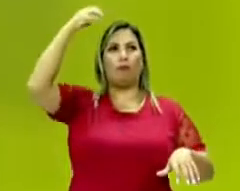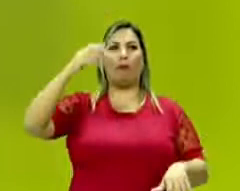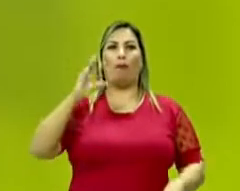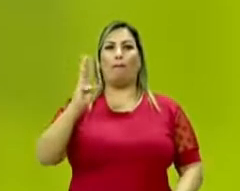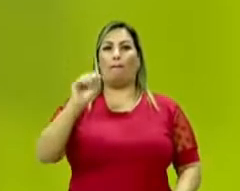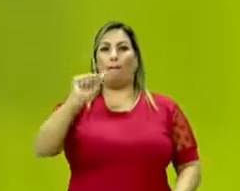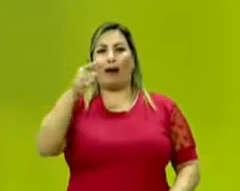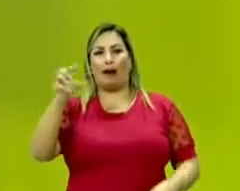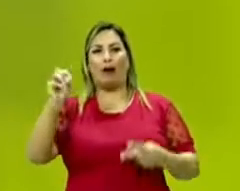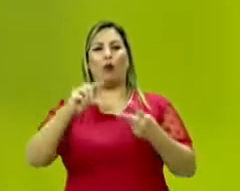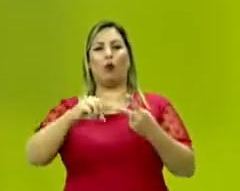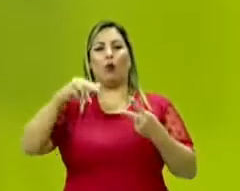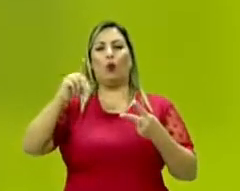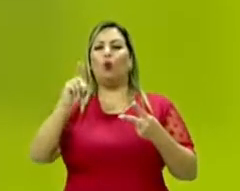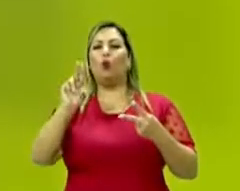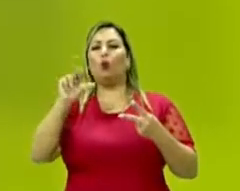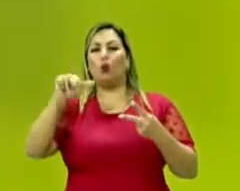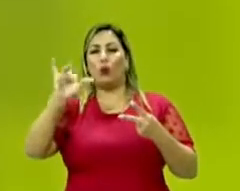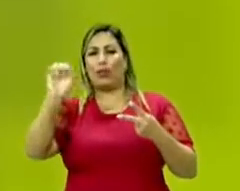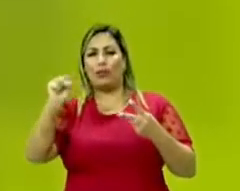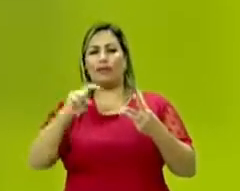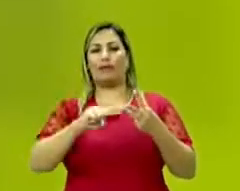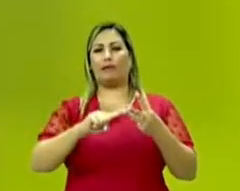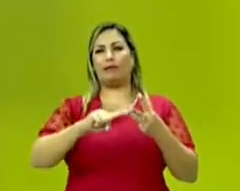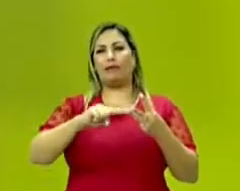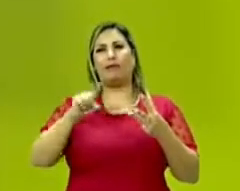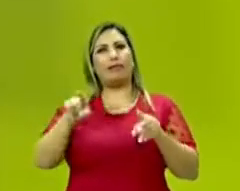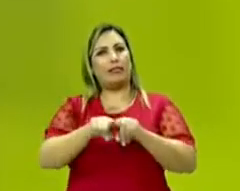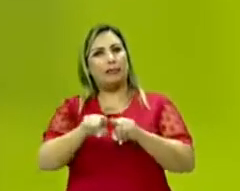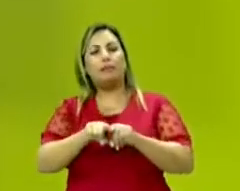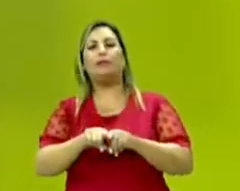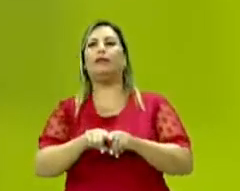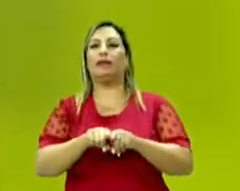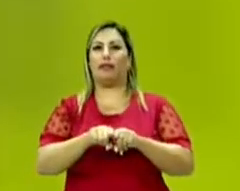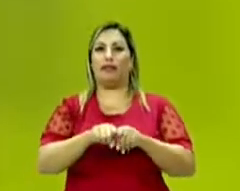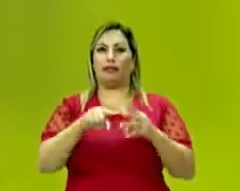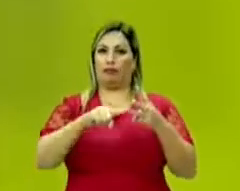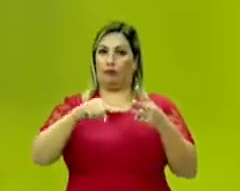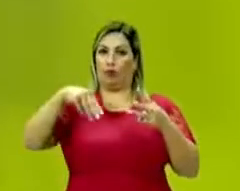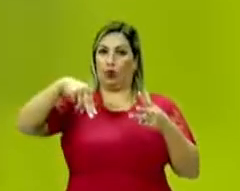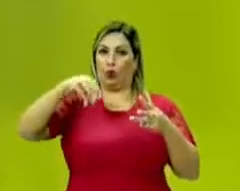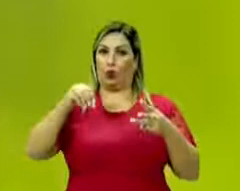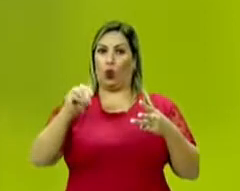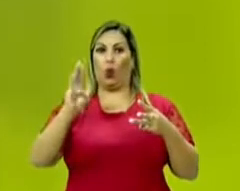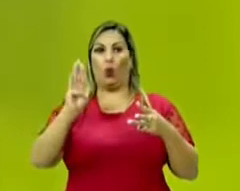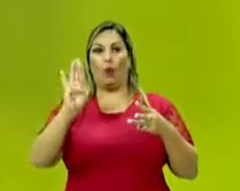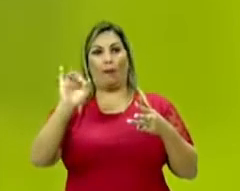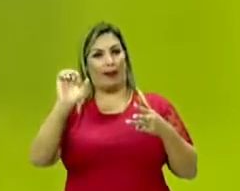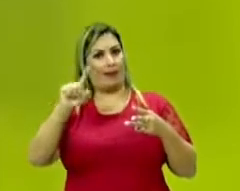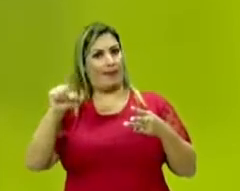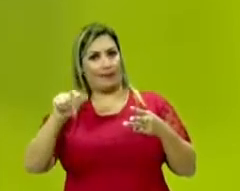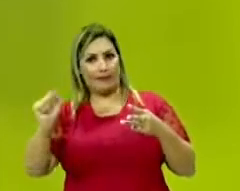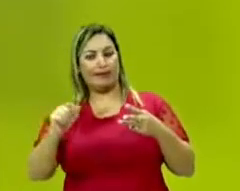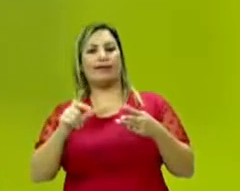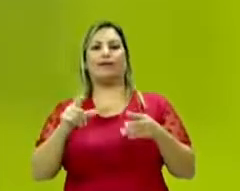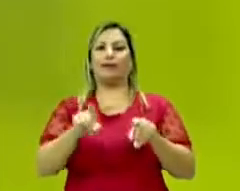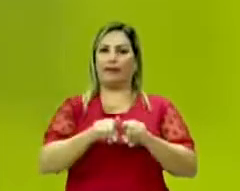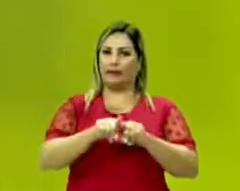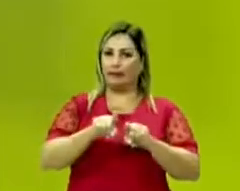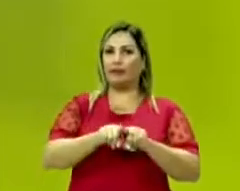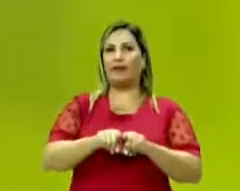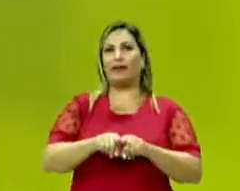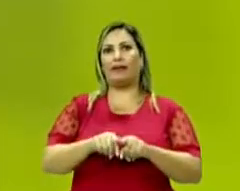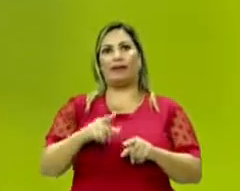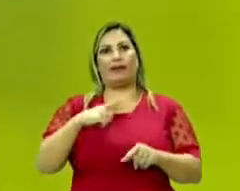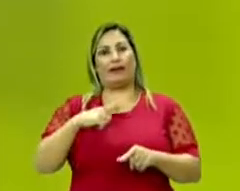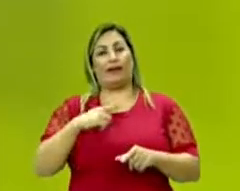barões, nós temos aquele resquício ainda, né, da nobreza, cortesã. Uma nobreza, muitas vezes,